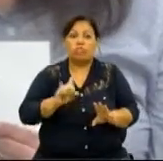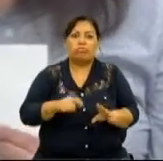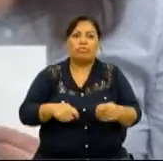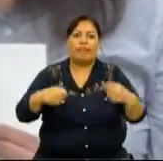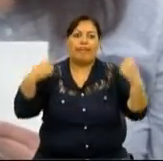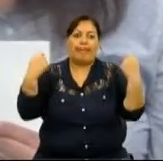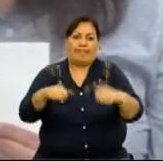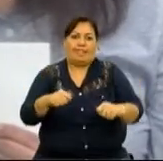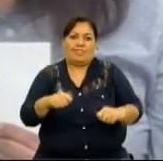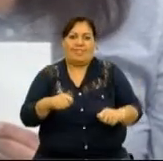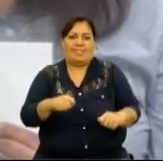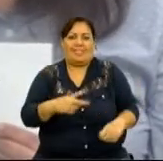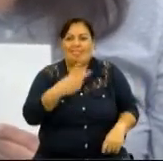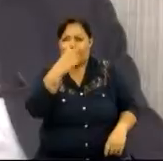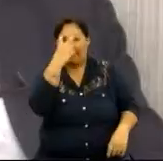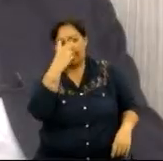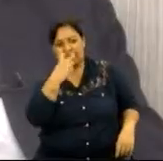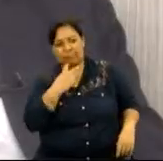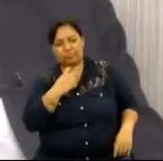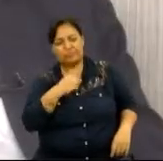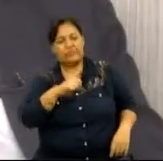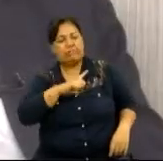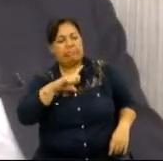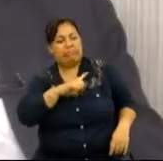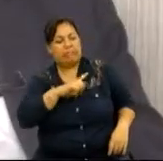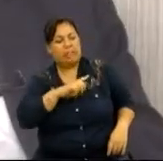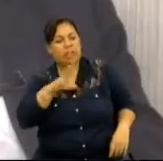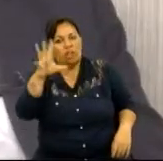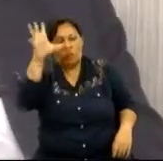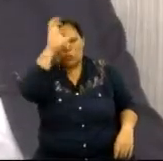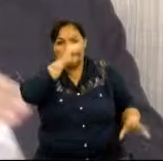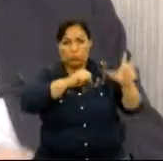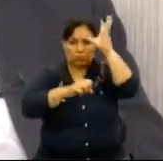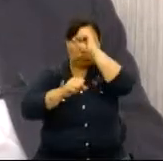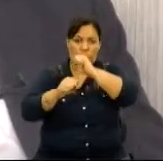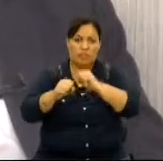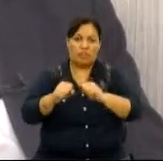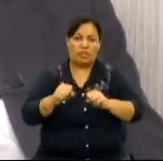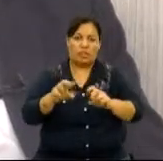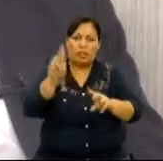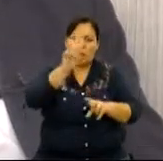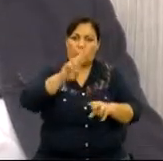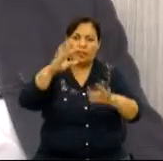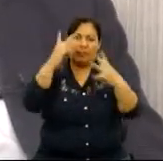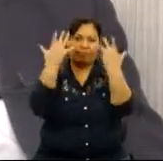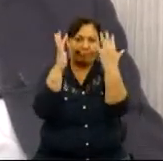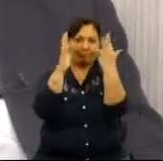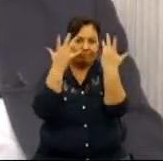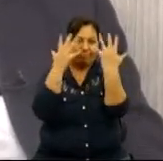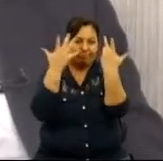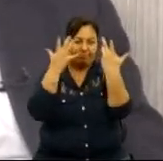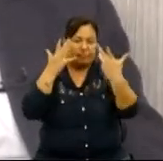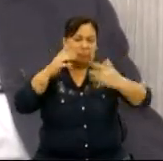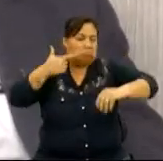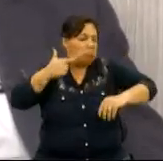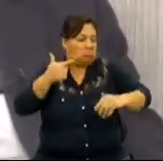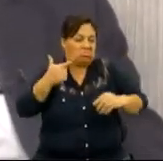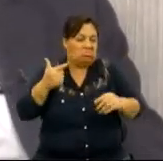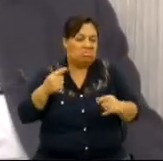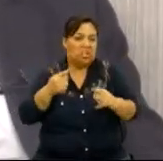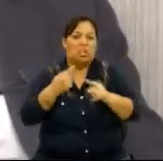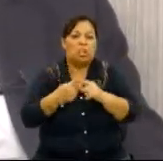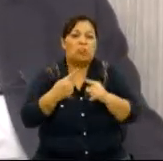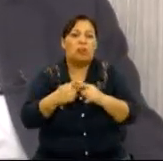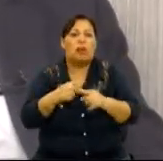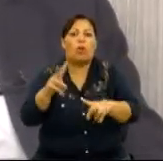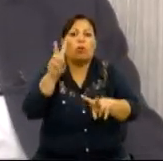não temos a capacidade que a pessoa com deficiência visual tem de aprender a usar a mão. Que é o tato. Que é o